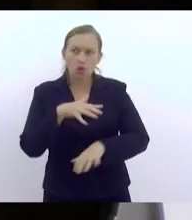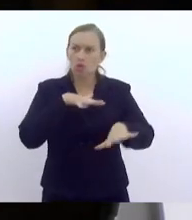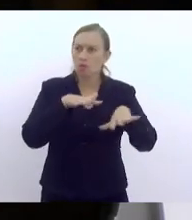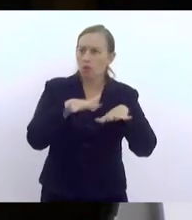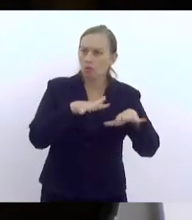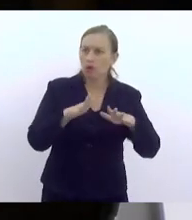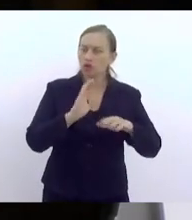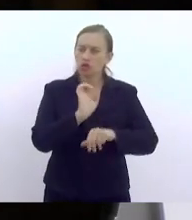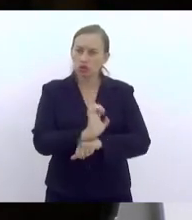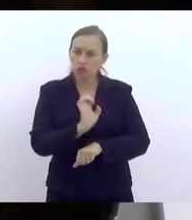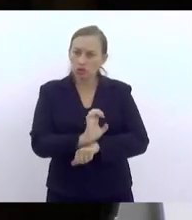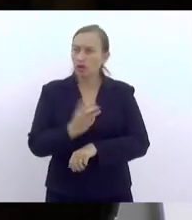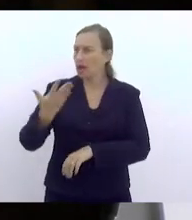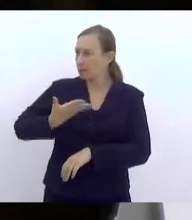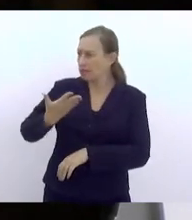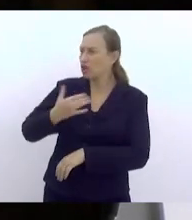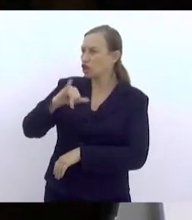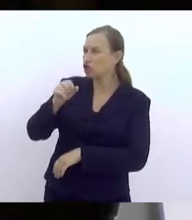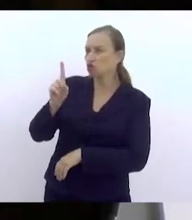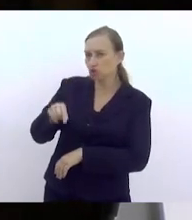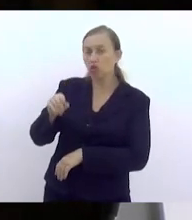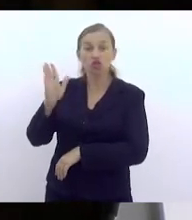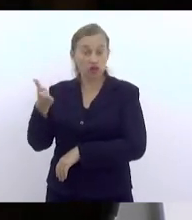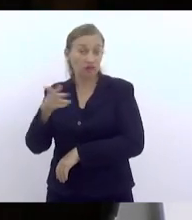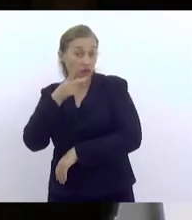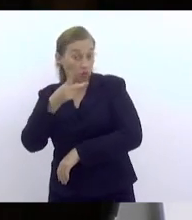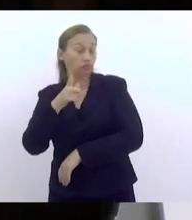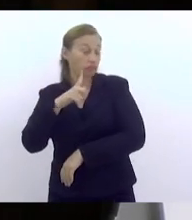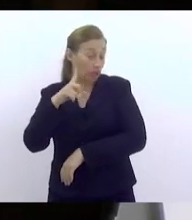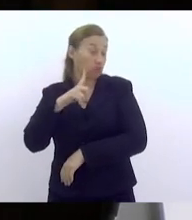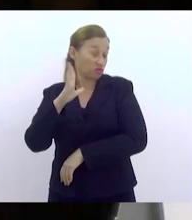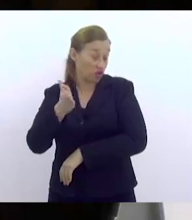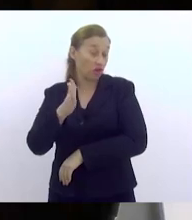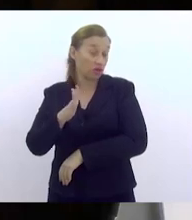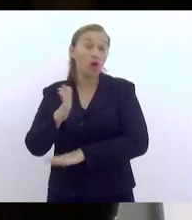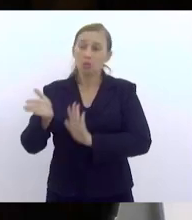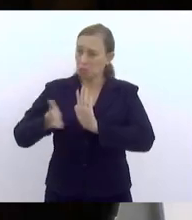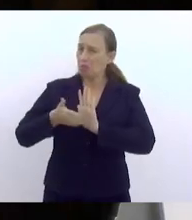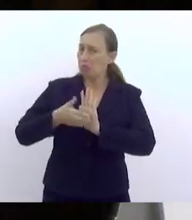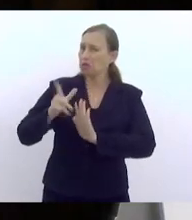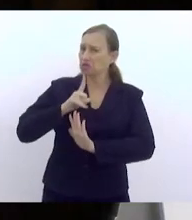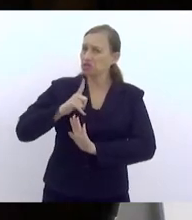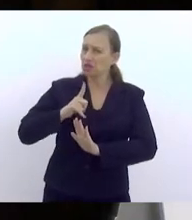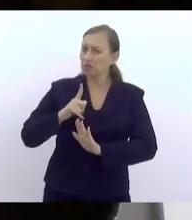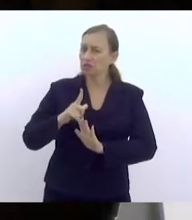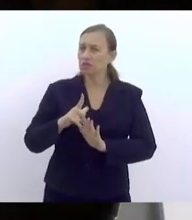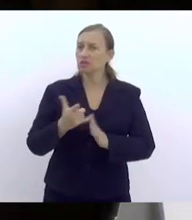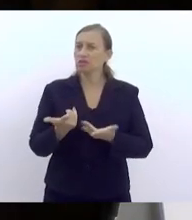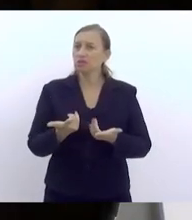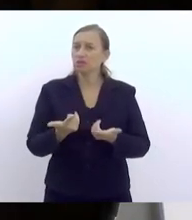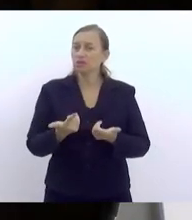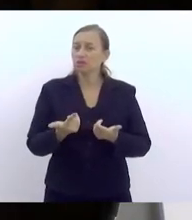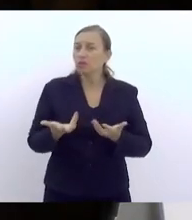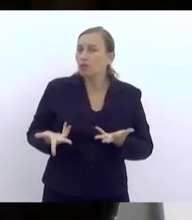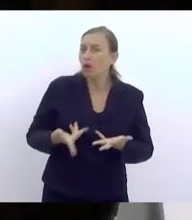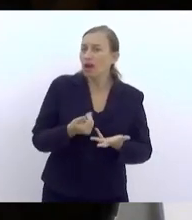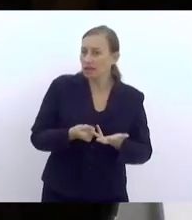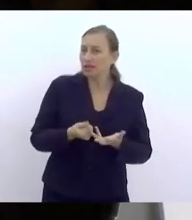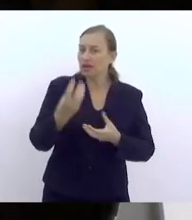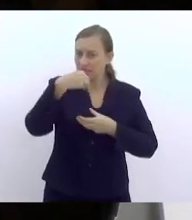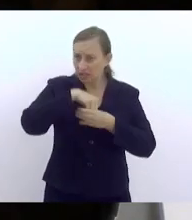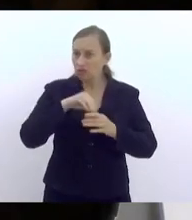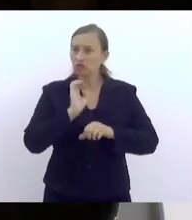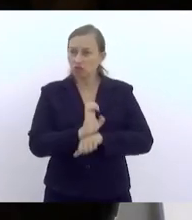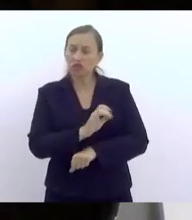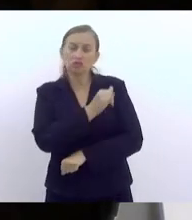estadual, que a colega Jo aqui falou, nós temos. Propostas nós temos. E operacionalizáveis dentro do